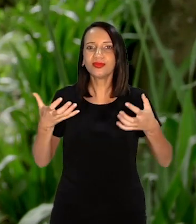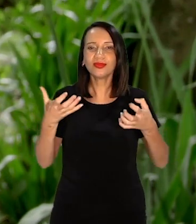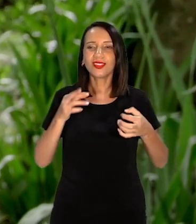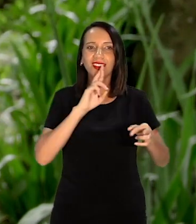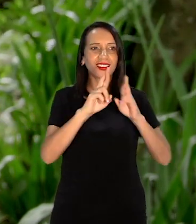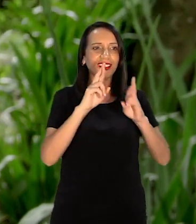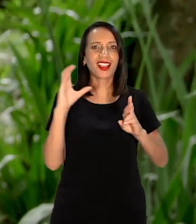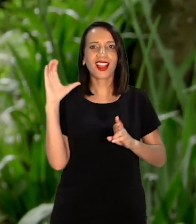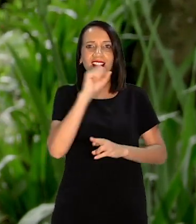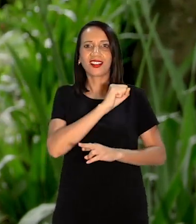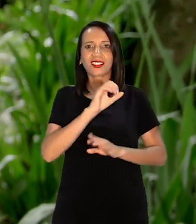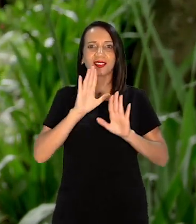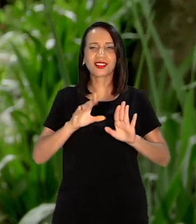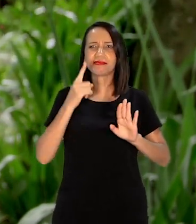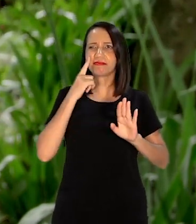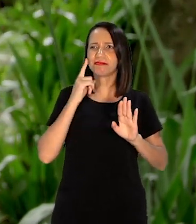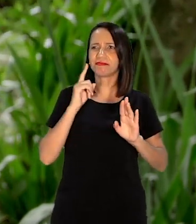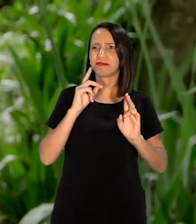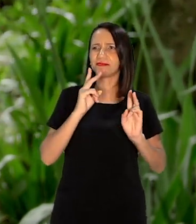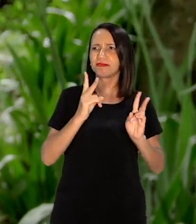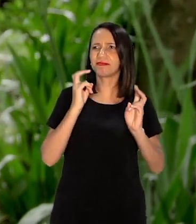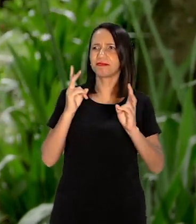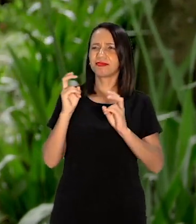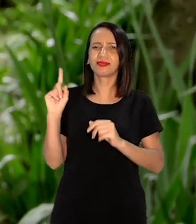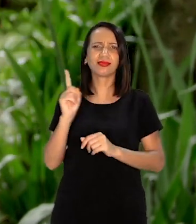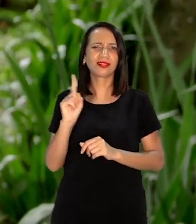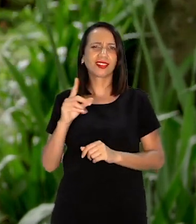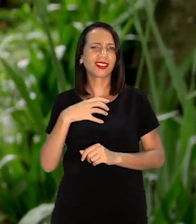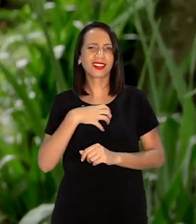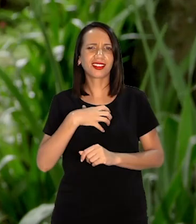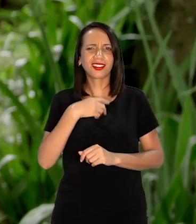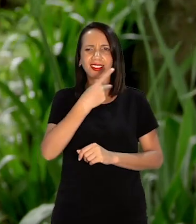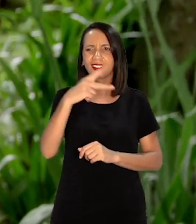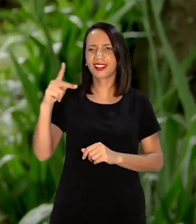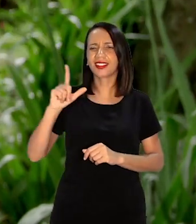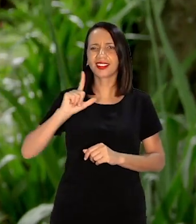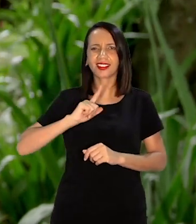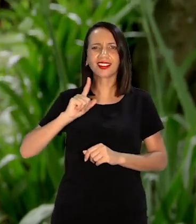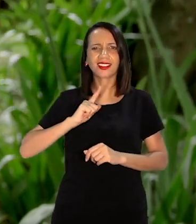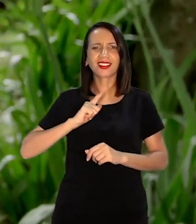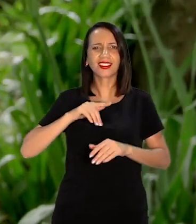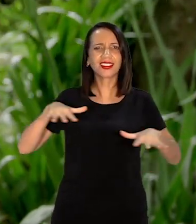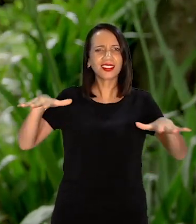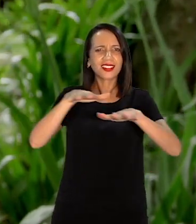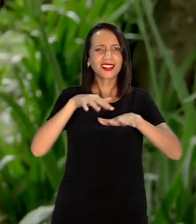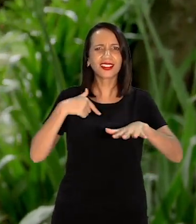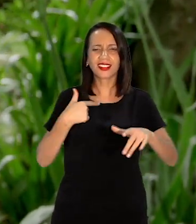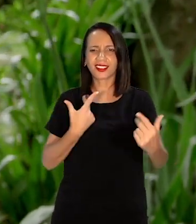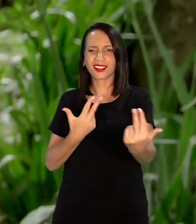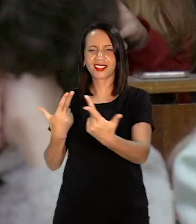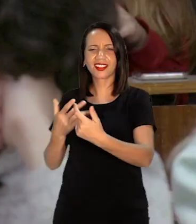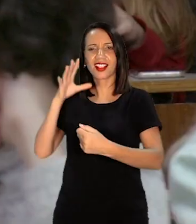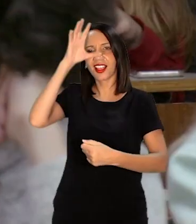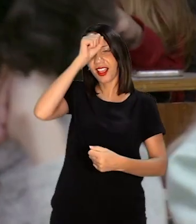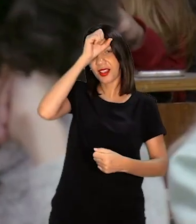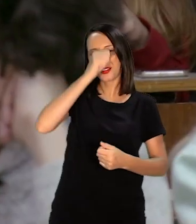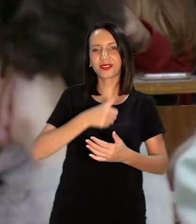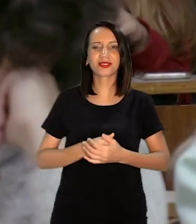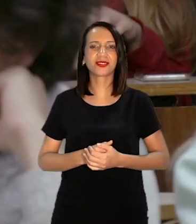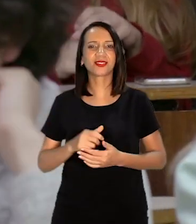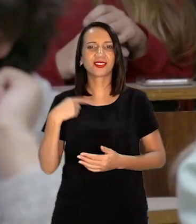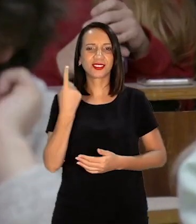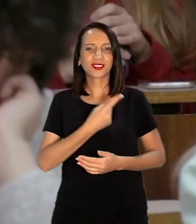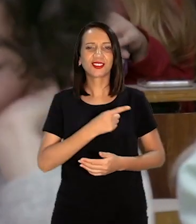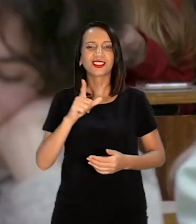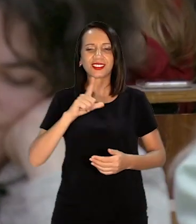as respostas longos Só que eu percebi que não é assim É branco de barba Eles também... Eu estou ali naquele mesmo processo de aprendizado Ele no jardim